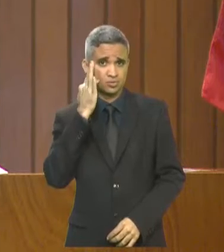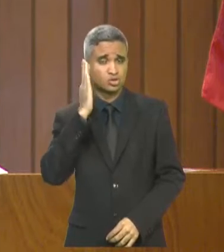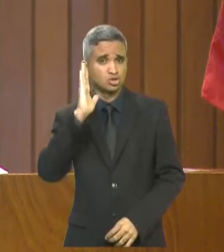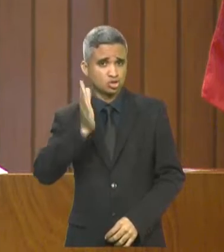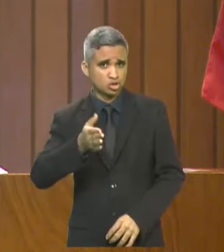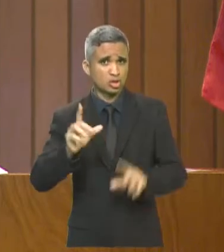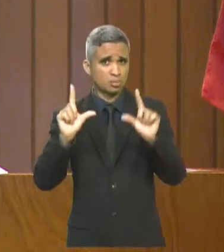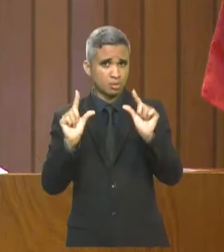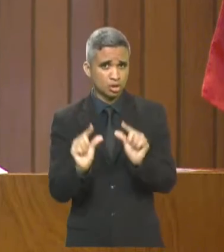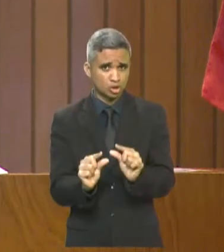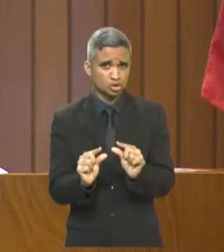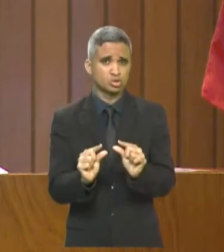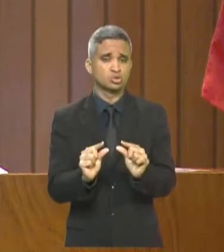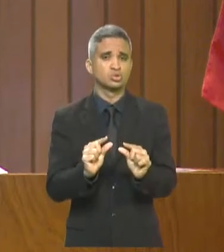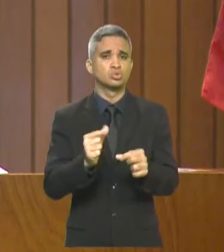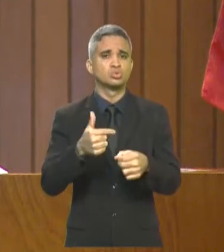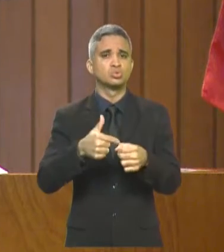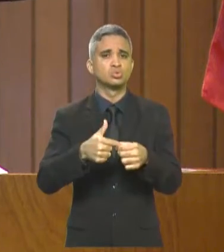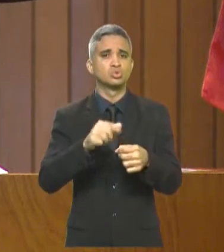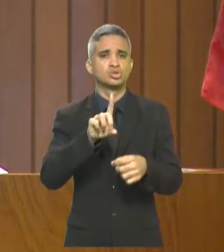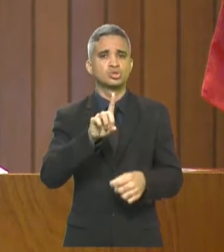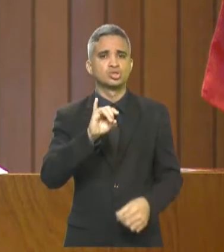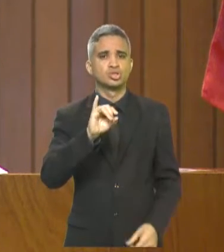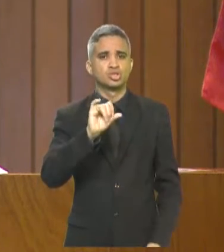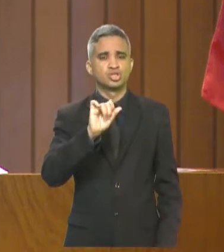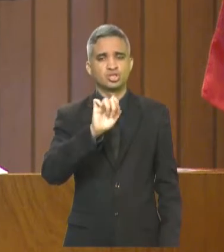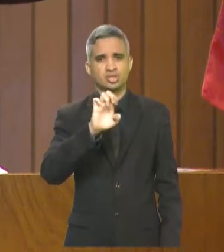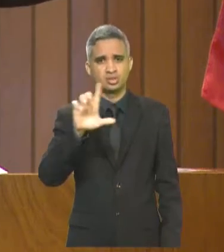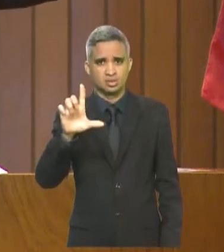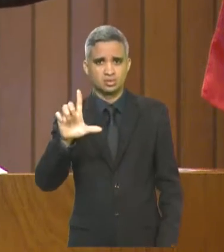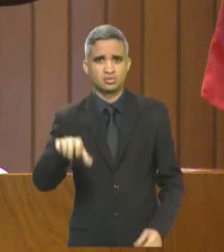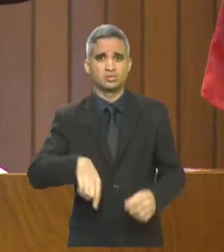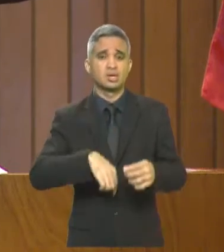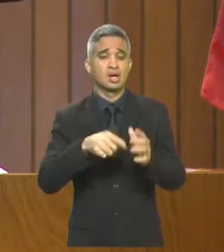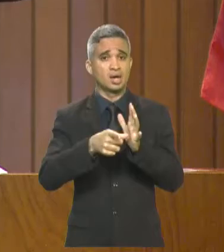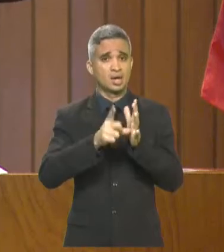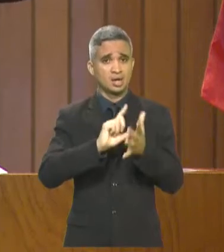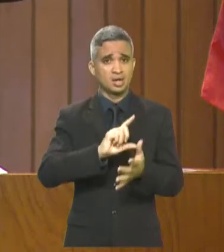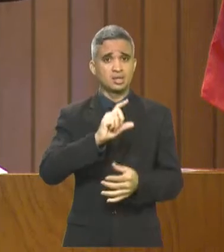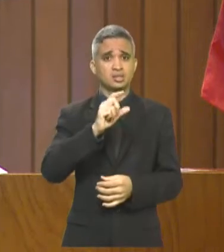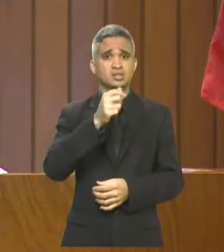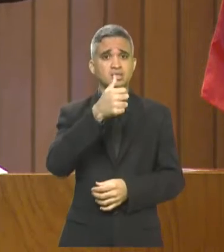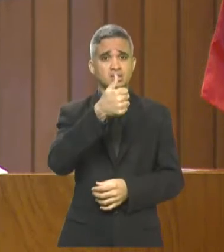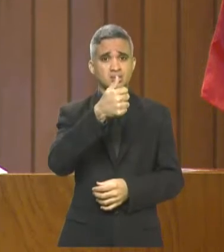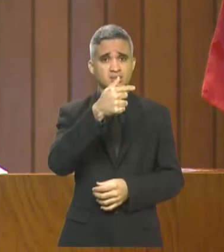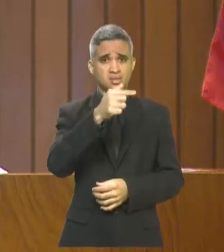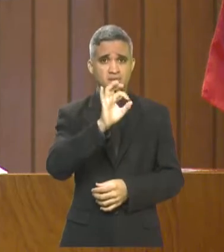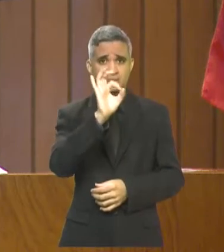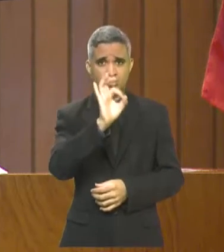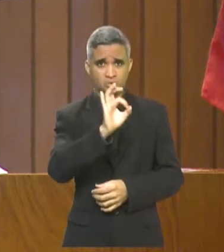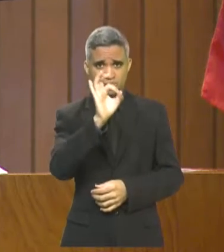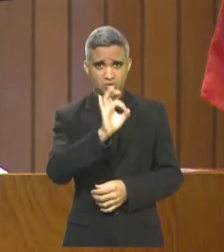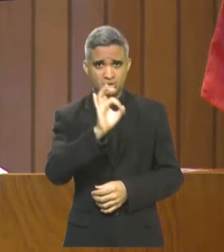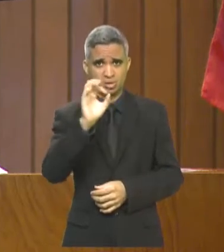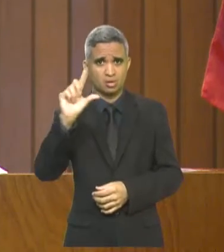diesel 17 para 2%, já fez isso em outras oportunidades. Então é possível,